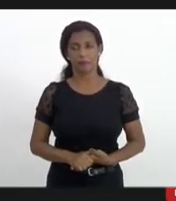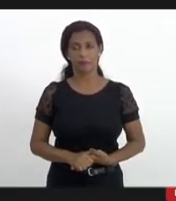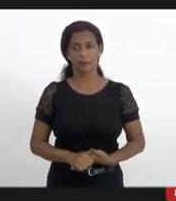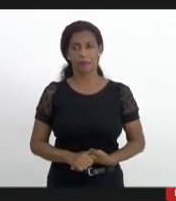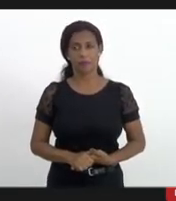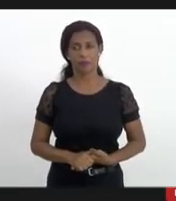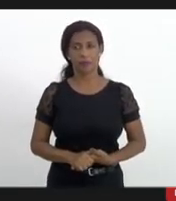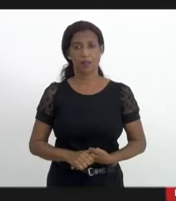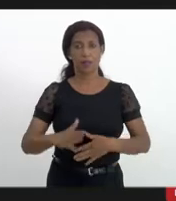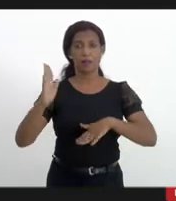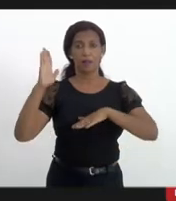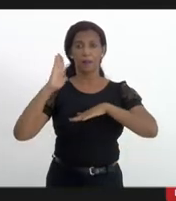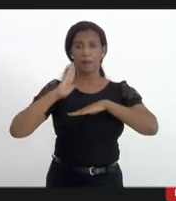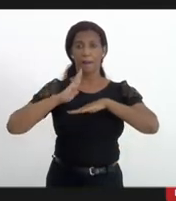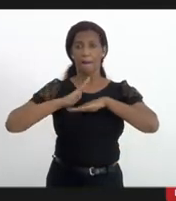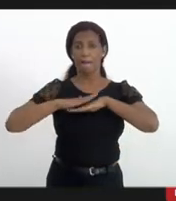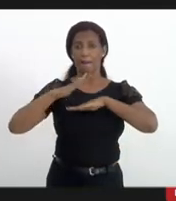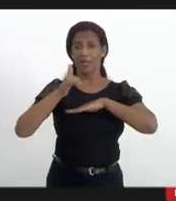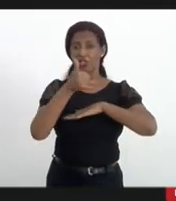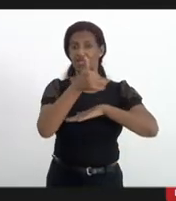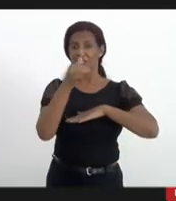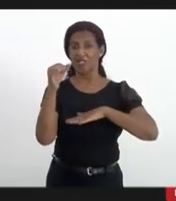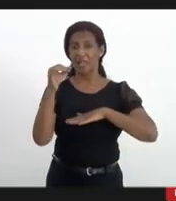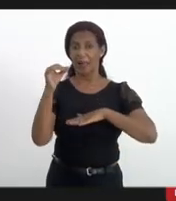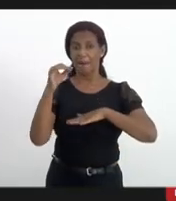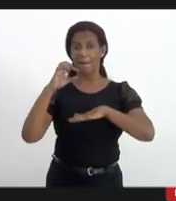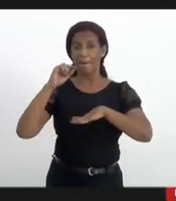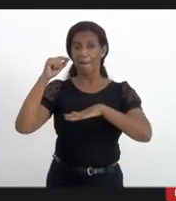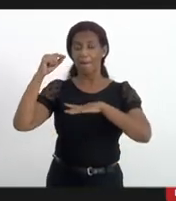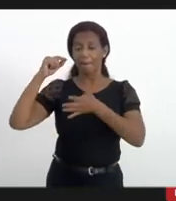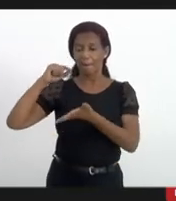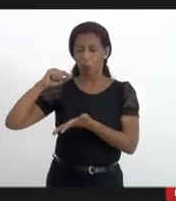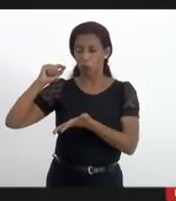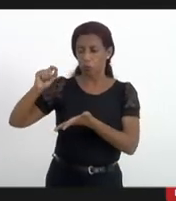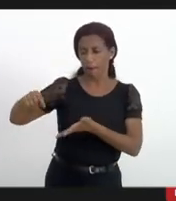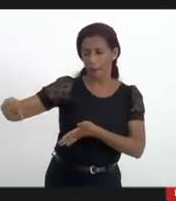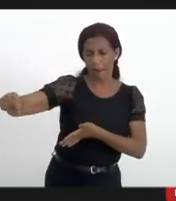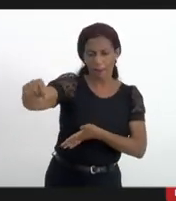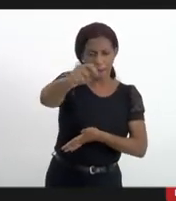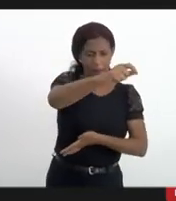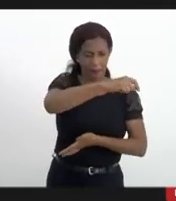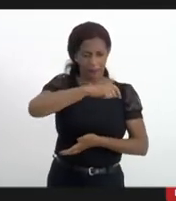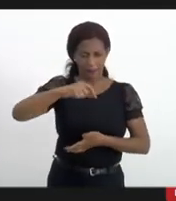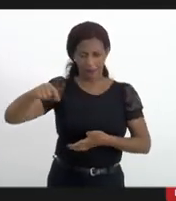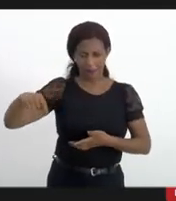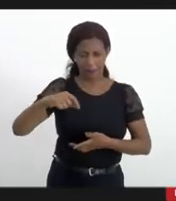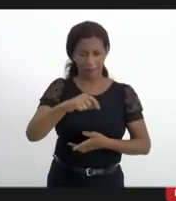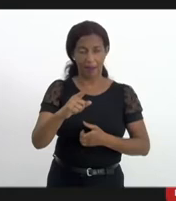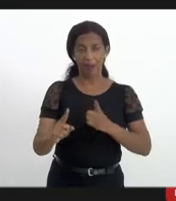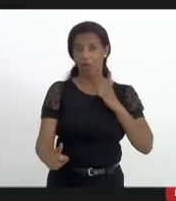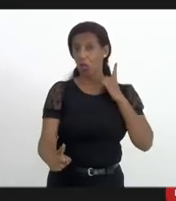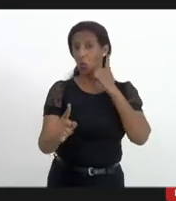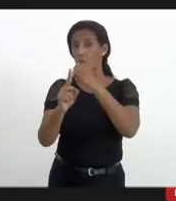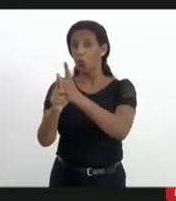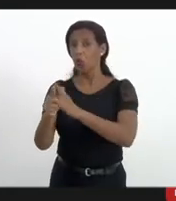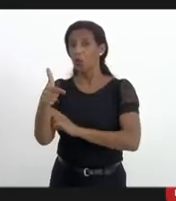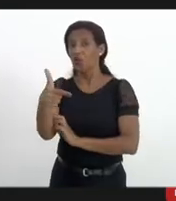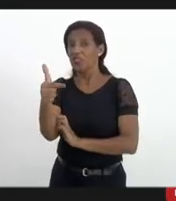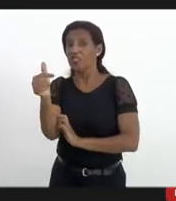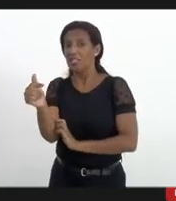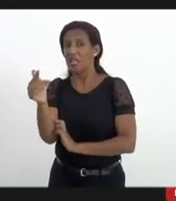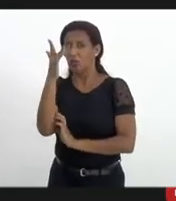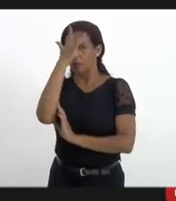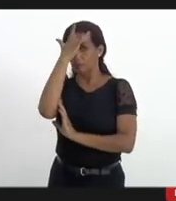foram mais de 100 pontos de confronto. Não foi, encontramos 27 pessoas numa localidade e essas